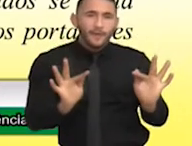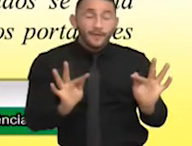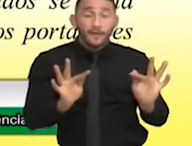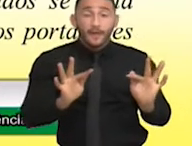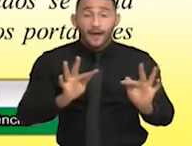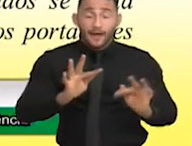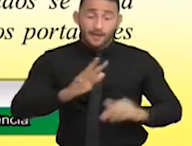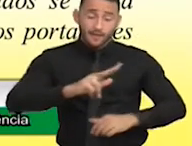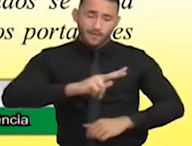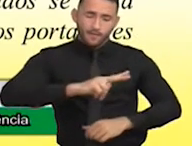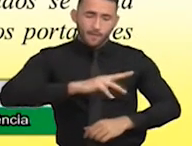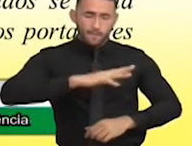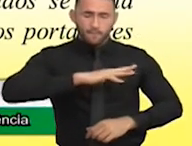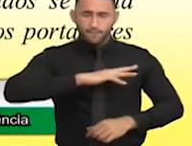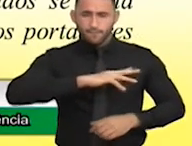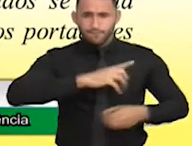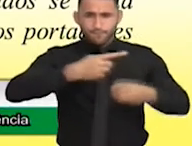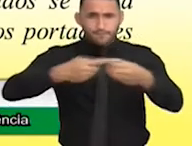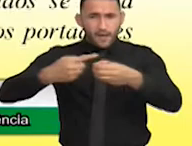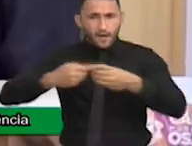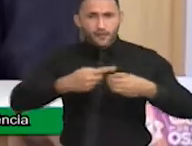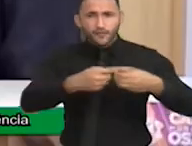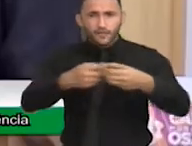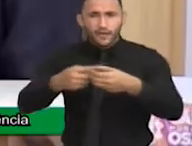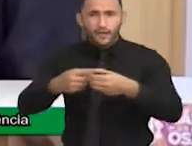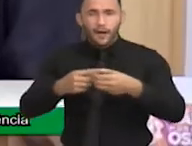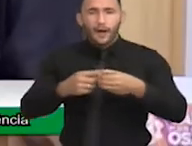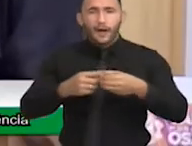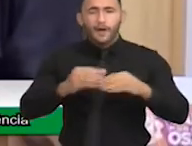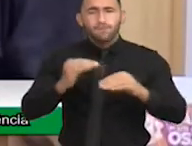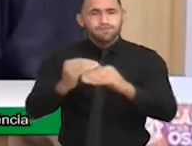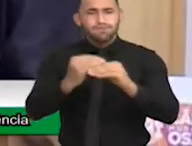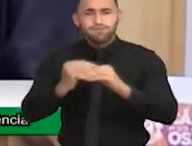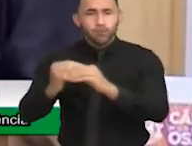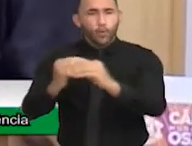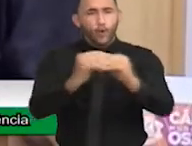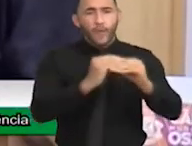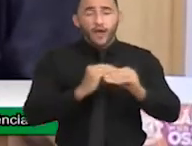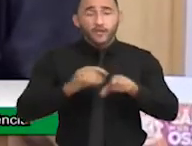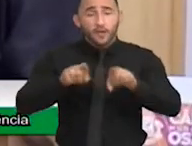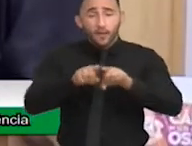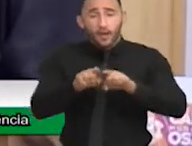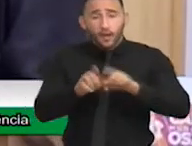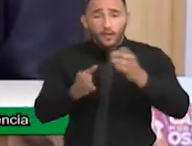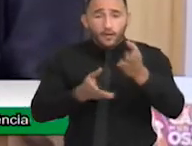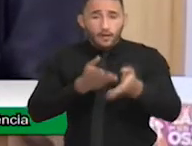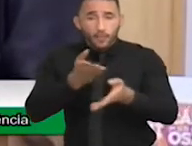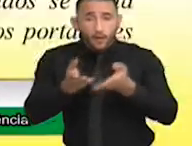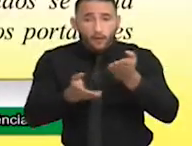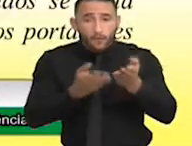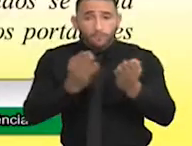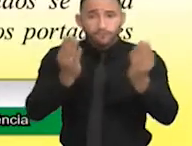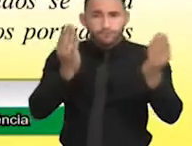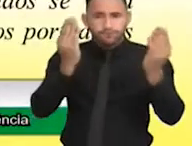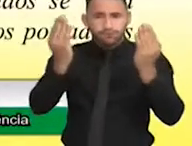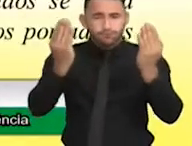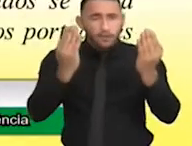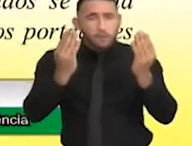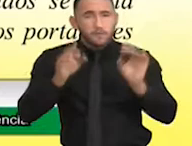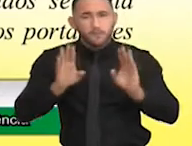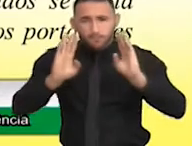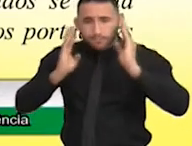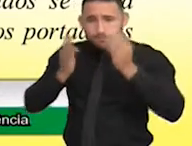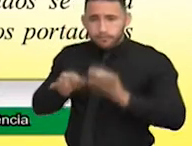município cuja idilidade e atenção a tratamentos terapêuticos especializados se